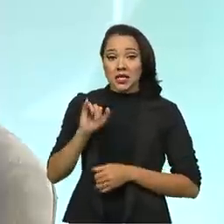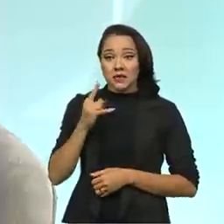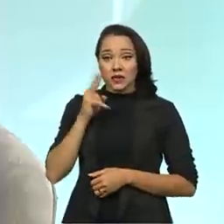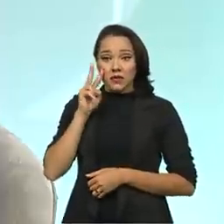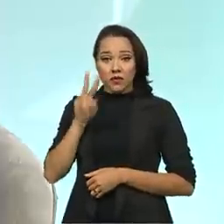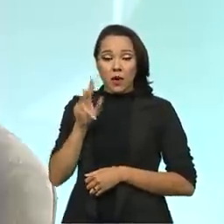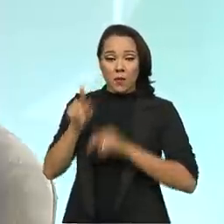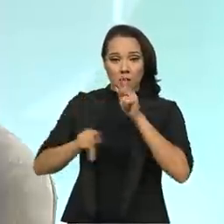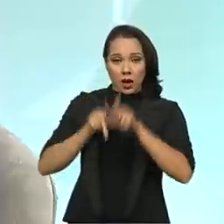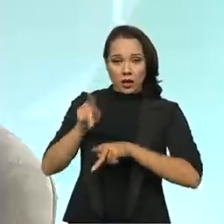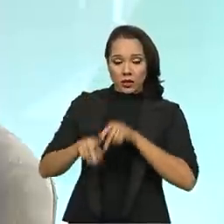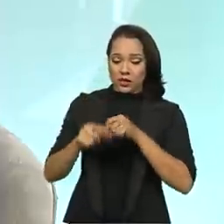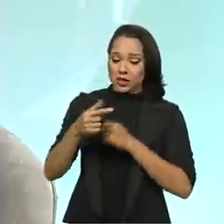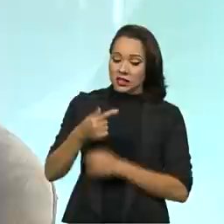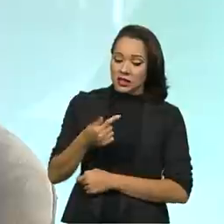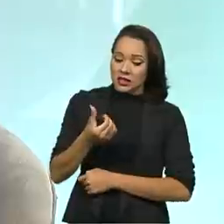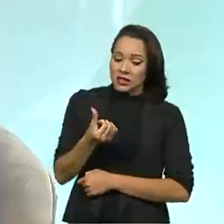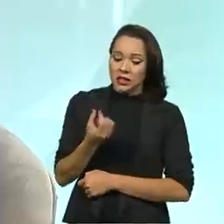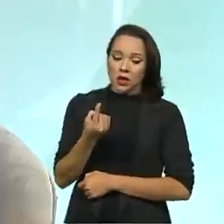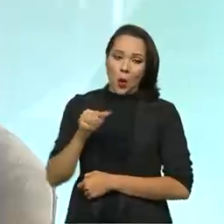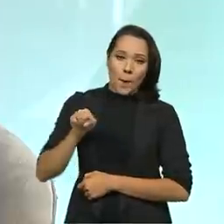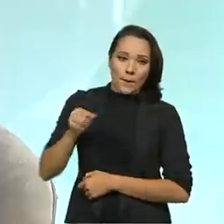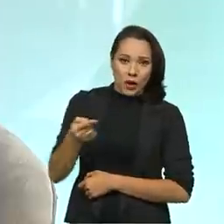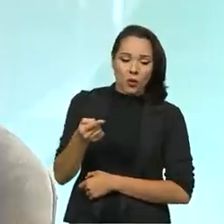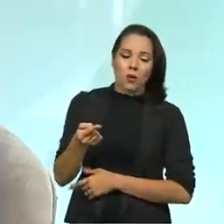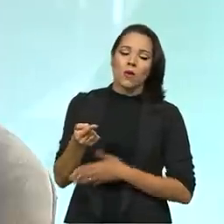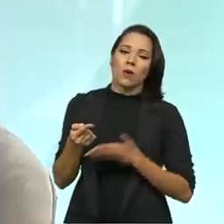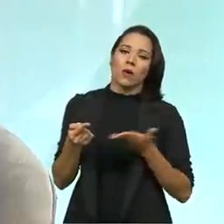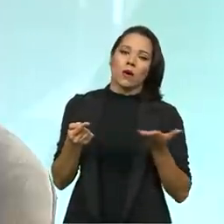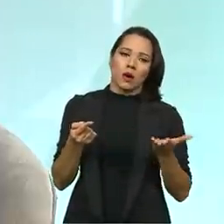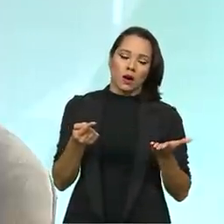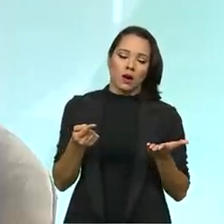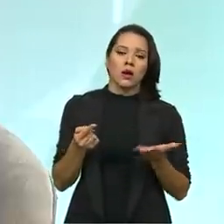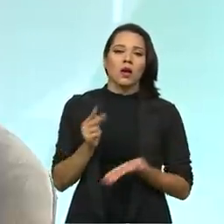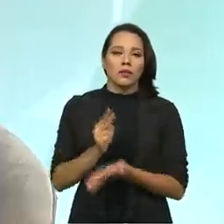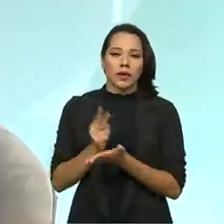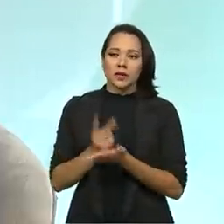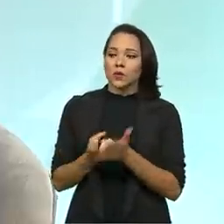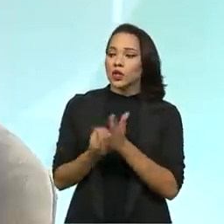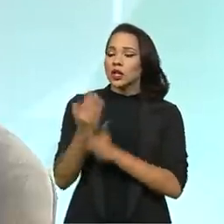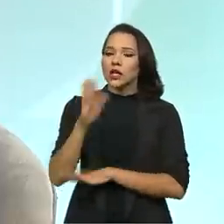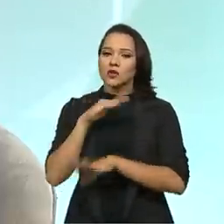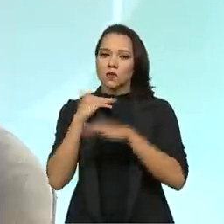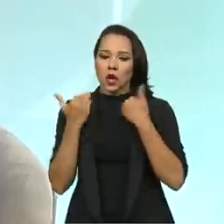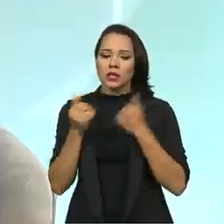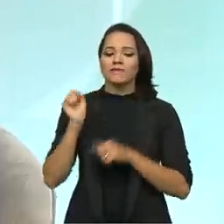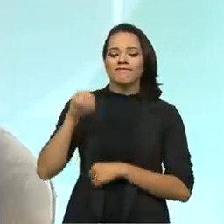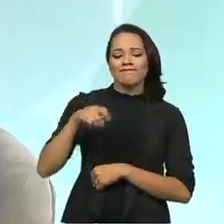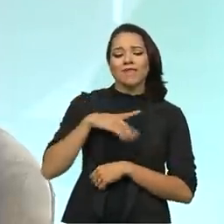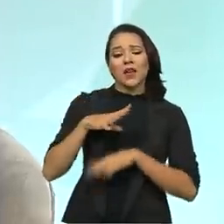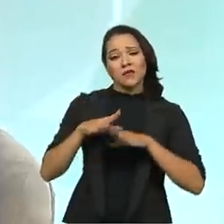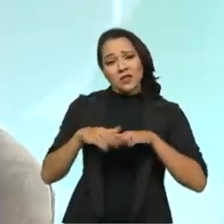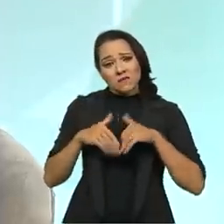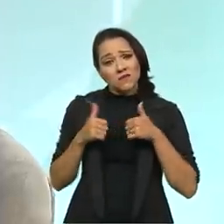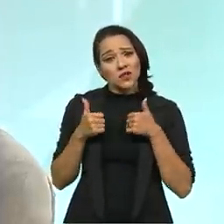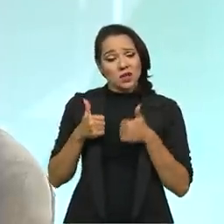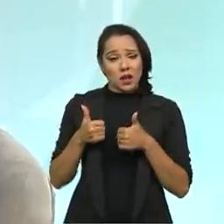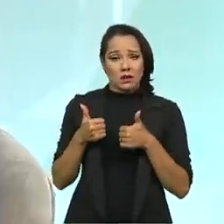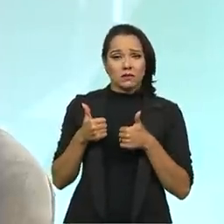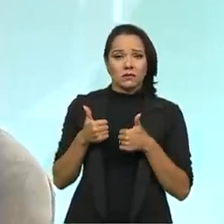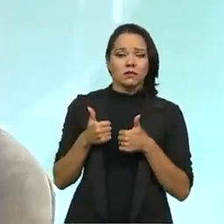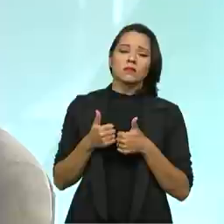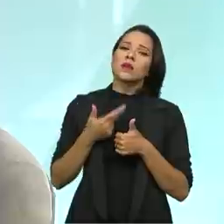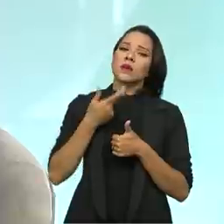considerar uma população de 761 mil, então, apesar dessas mortes, nós sim tivemos sucesso. E eu